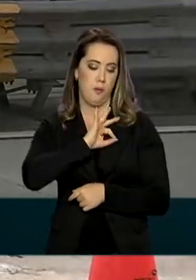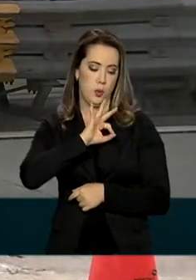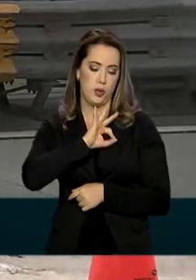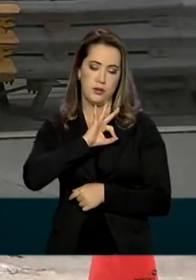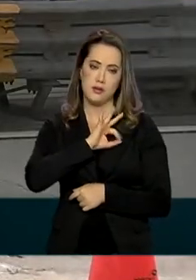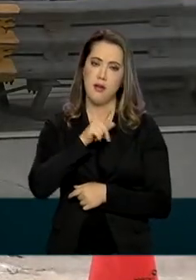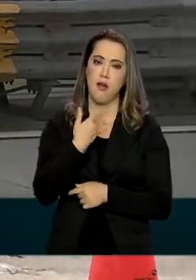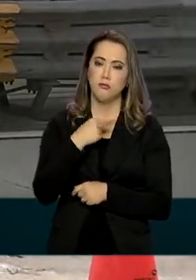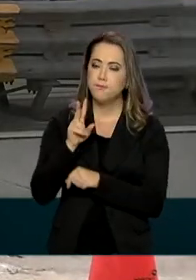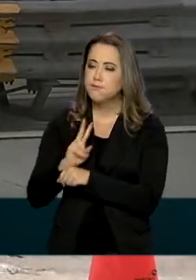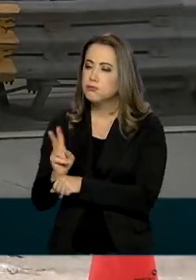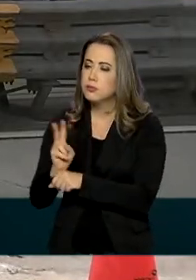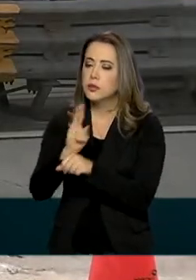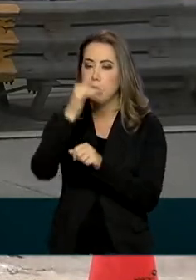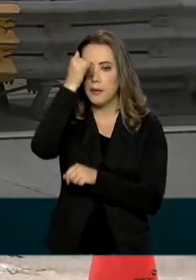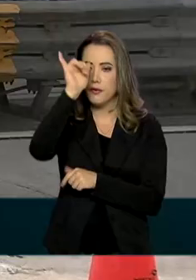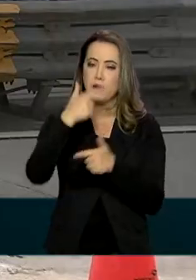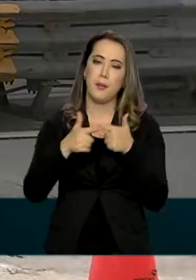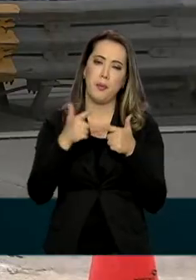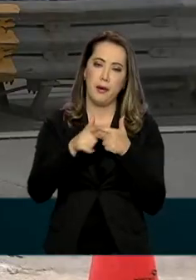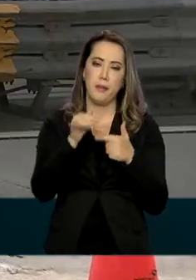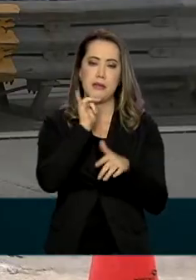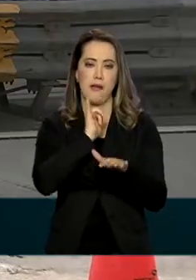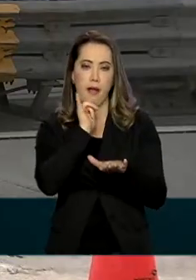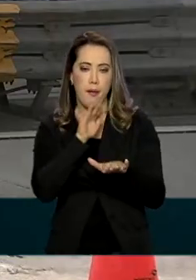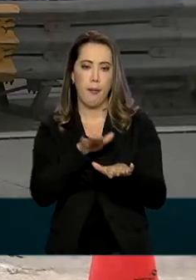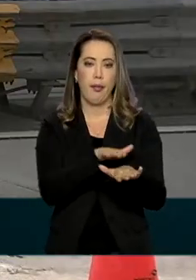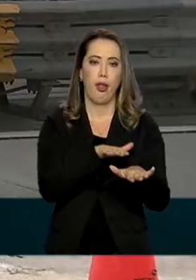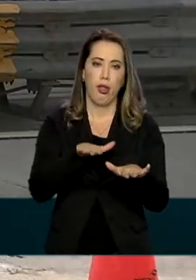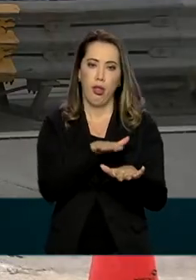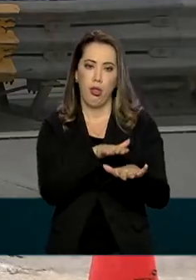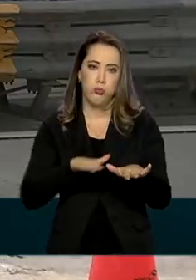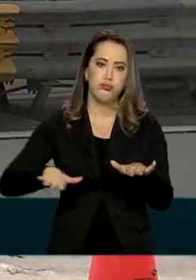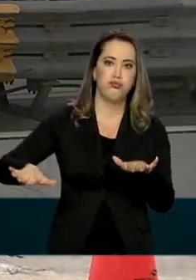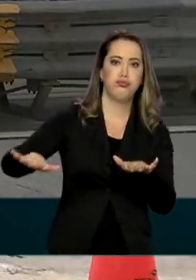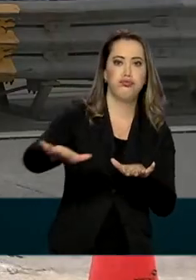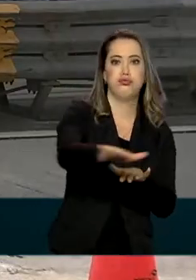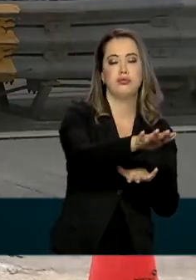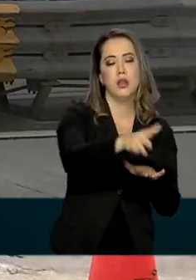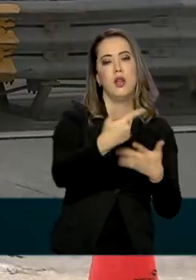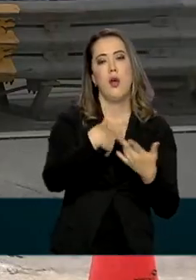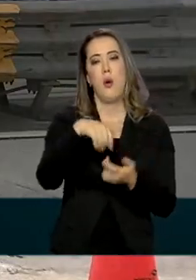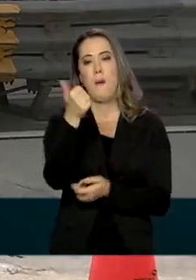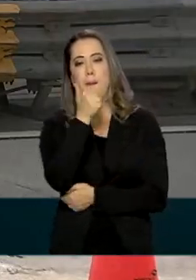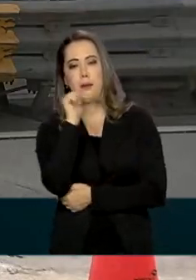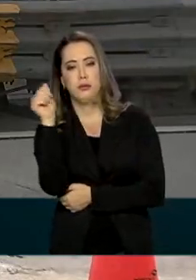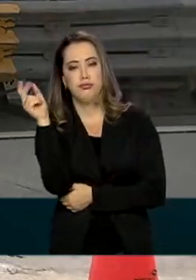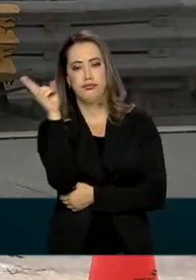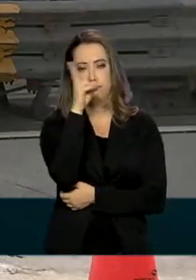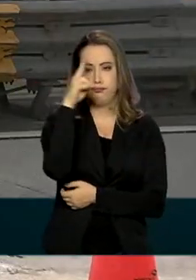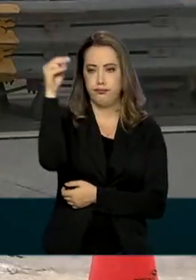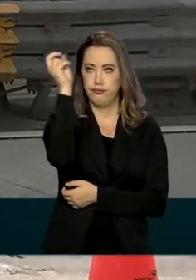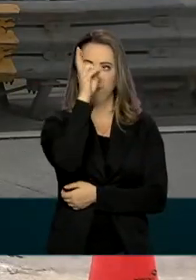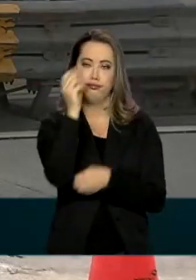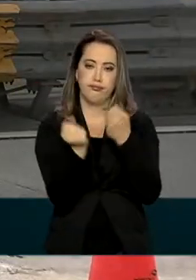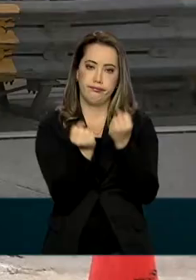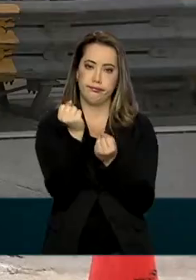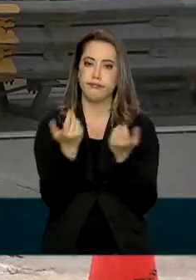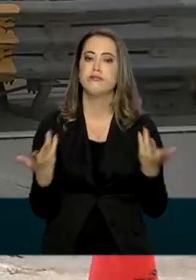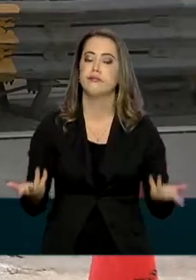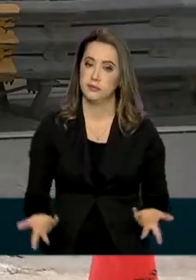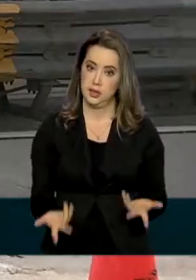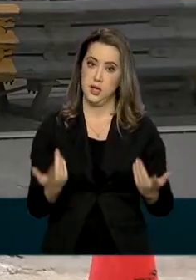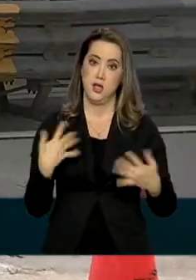infrações recorrentes, como ultrapassagens proibidas e embriaguez ao volante. A previsão é que o fluxo de veículos nas rodovias